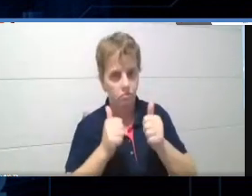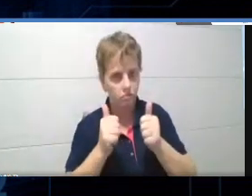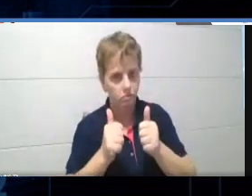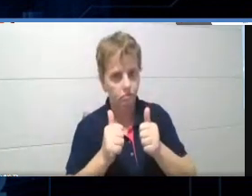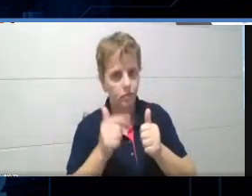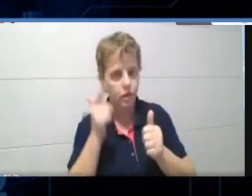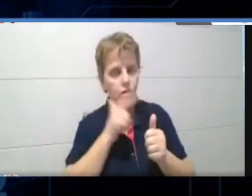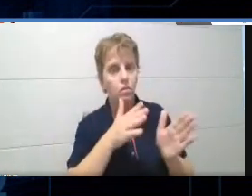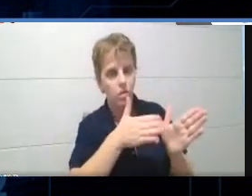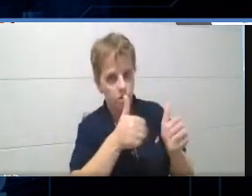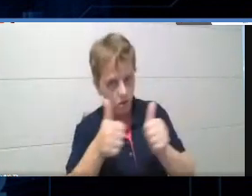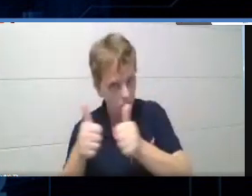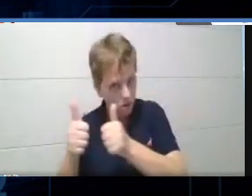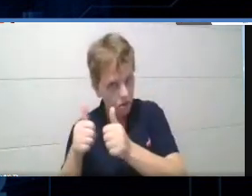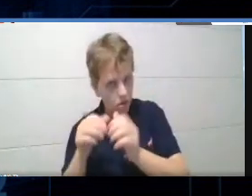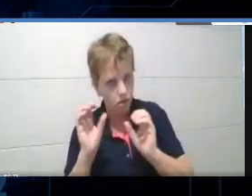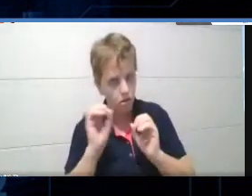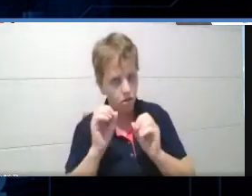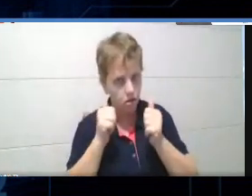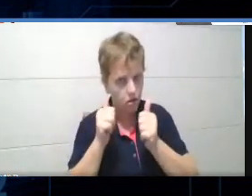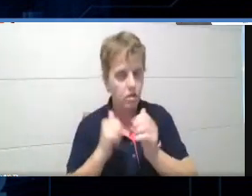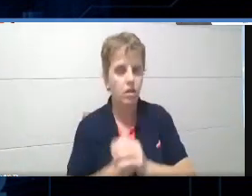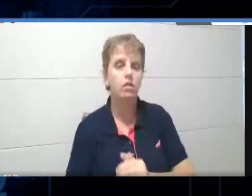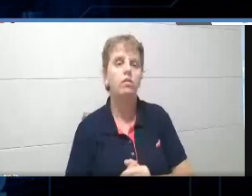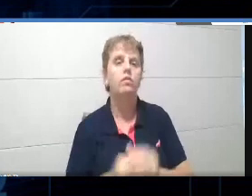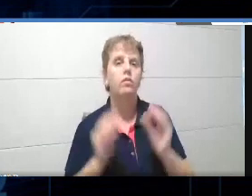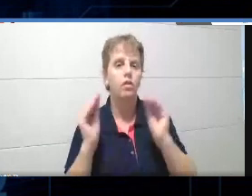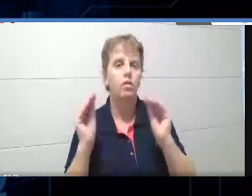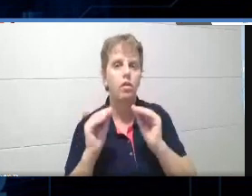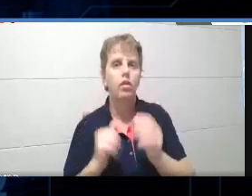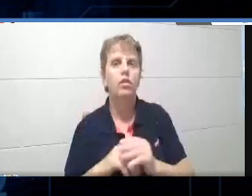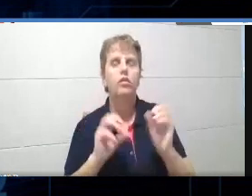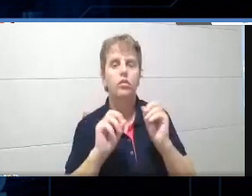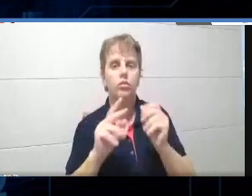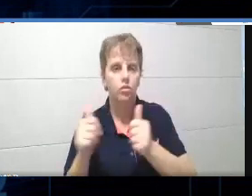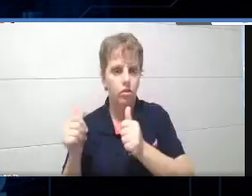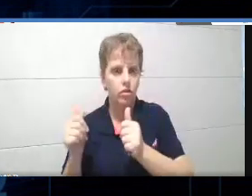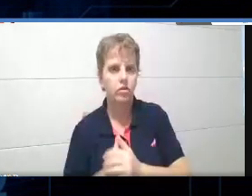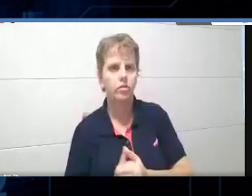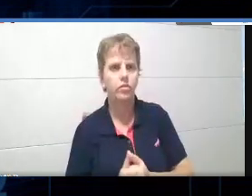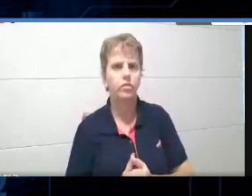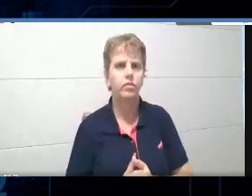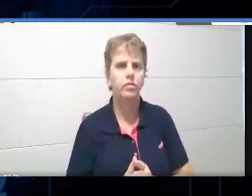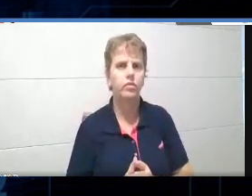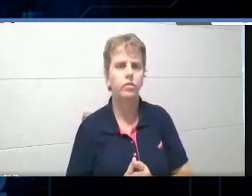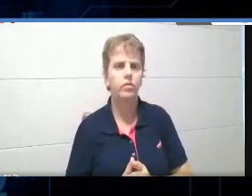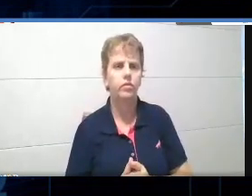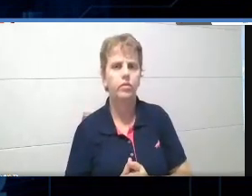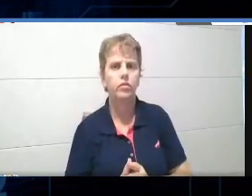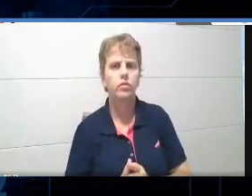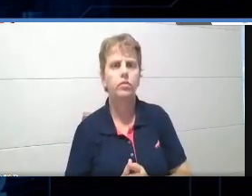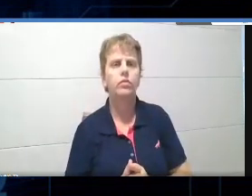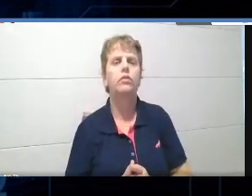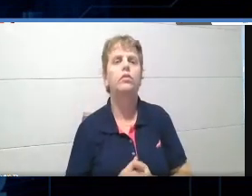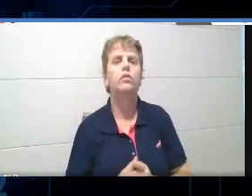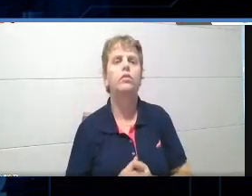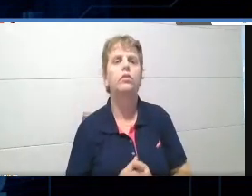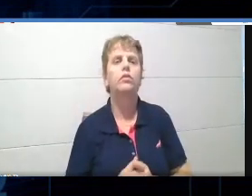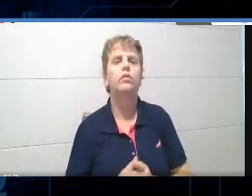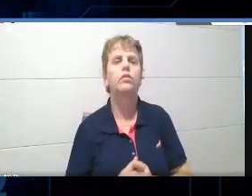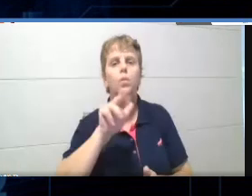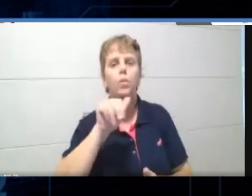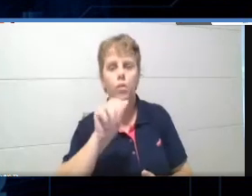acompanhando? Gente, tá tudo certo? Coloquem aí, né? Tá tudo ok? Luana, que está nos acompanhando aí, tá tudo certo? Chai, vocês estão me